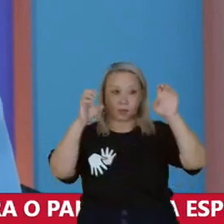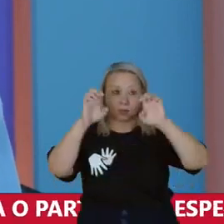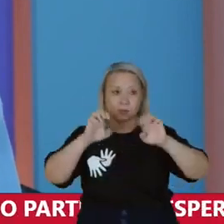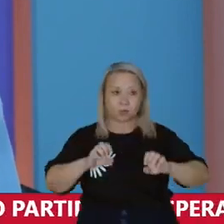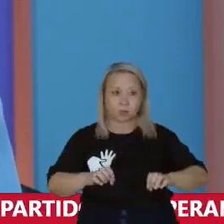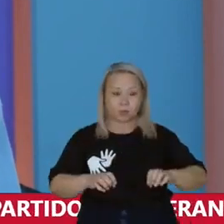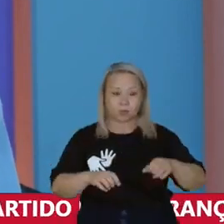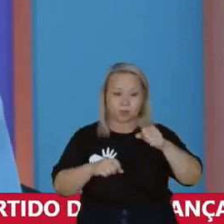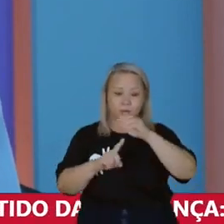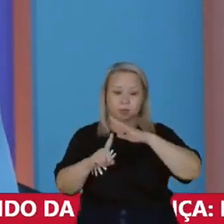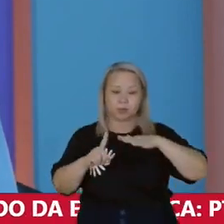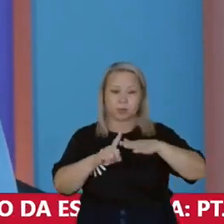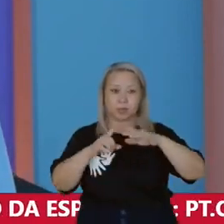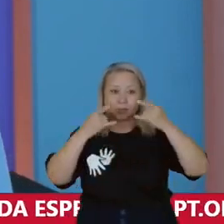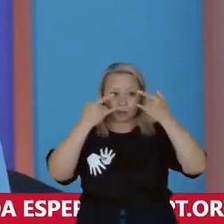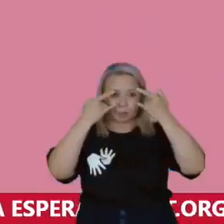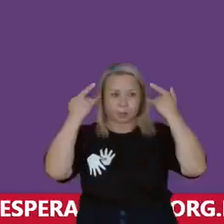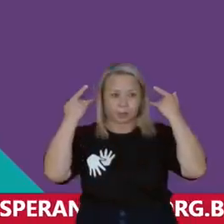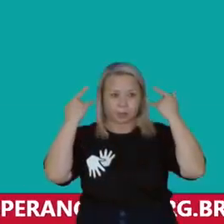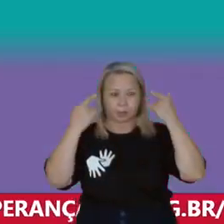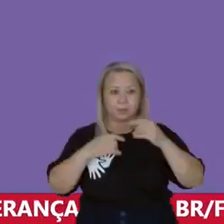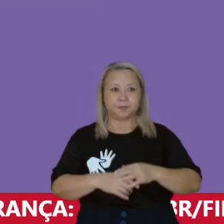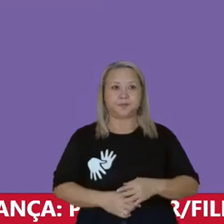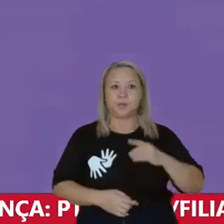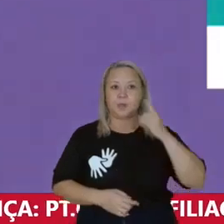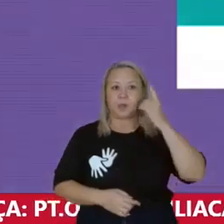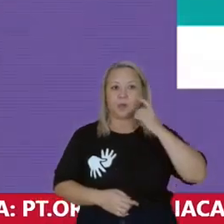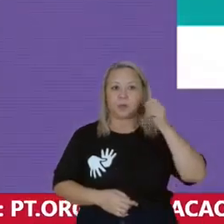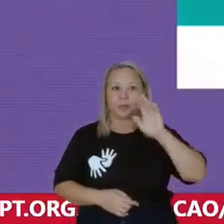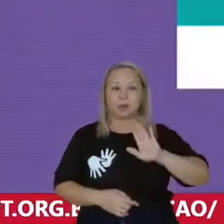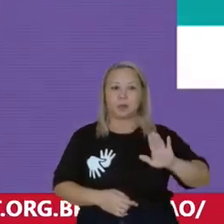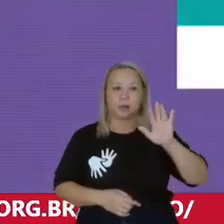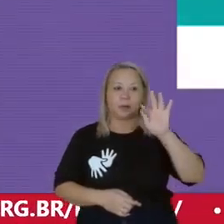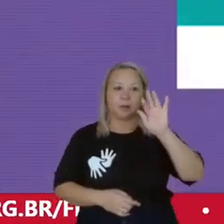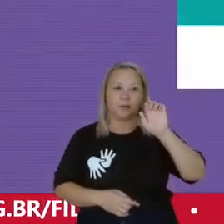federal Benedita da Silva Confira Com